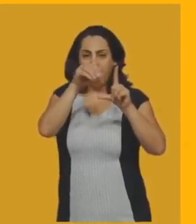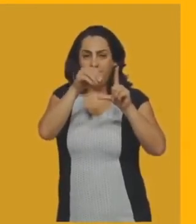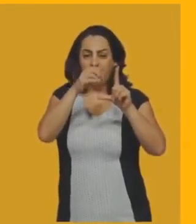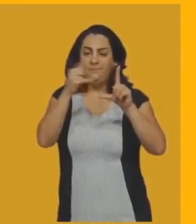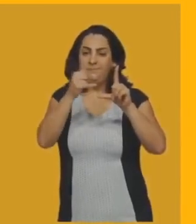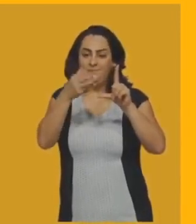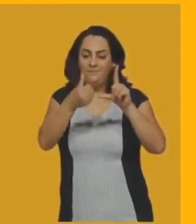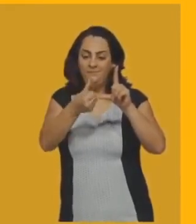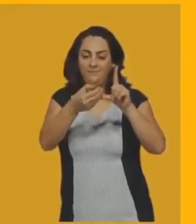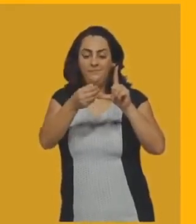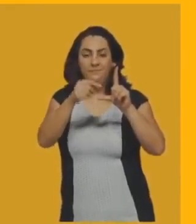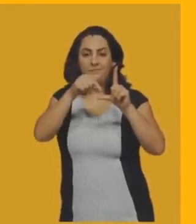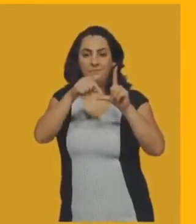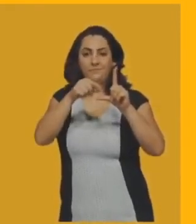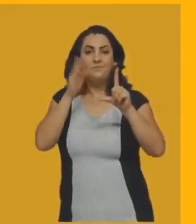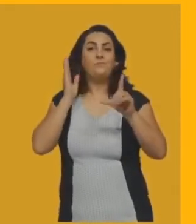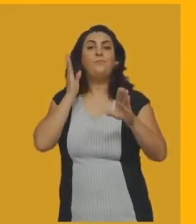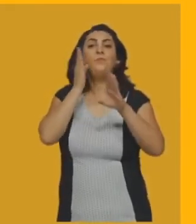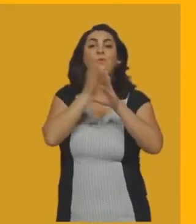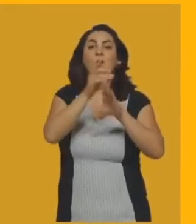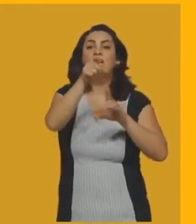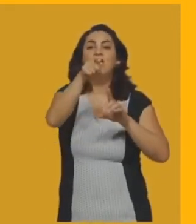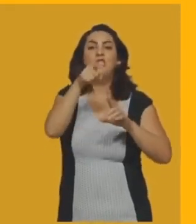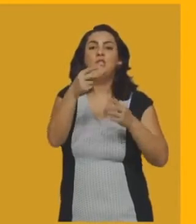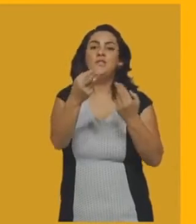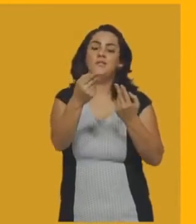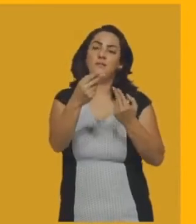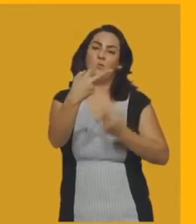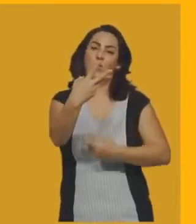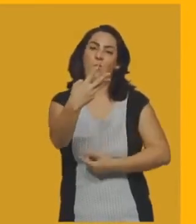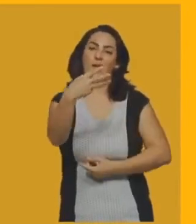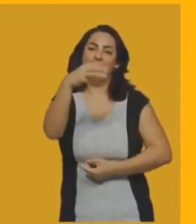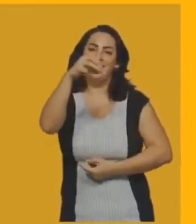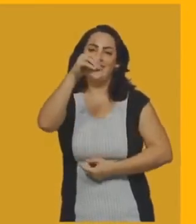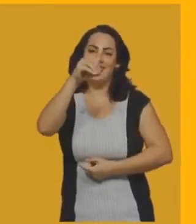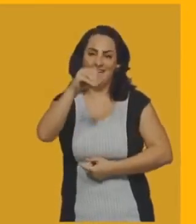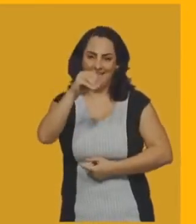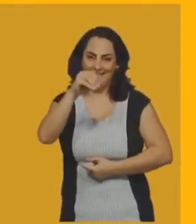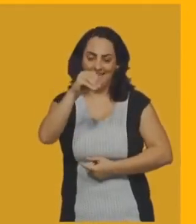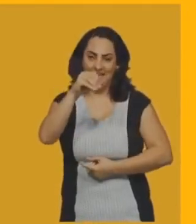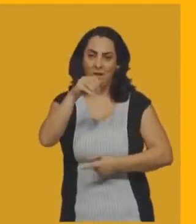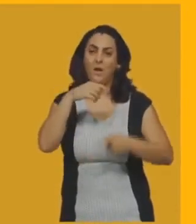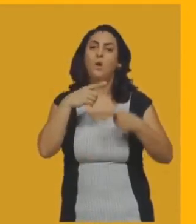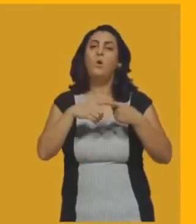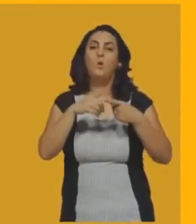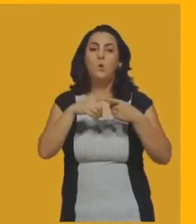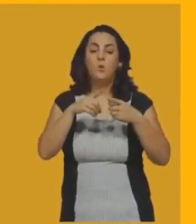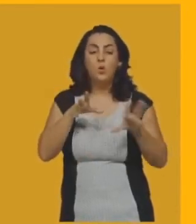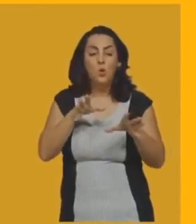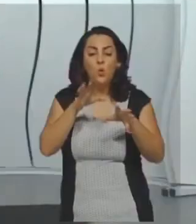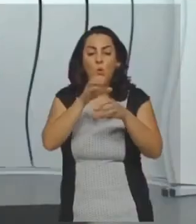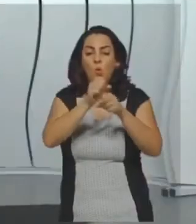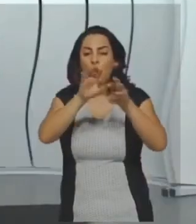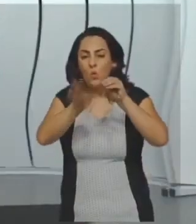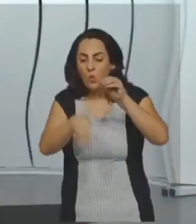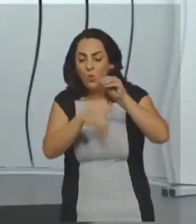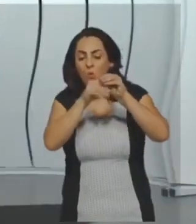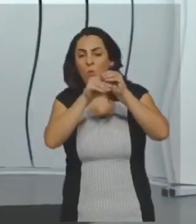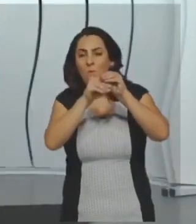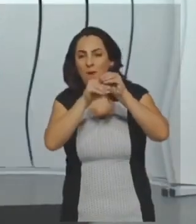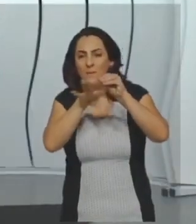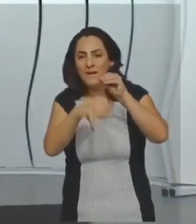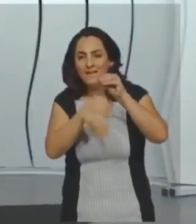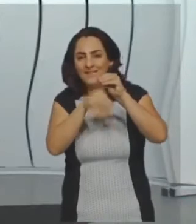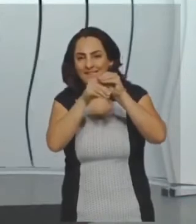quanto que vale esse x? 90 menos 60 é igual a 30 graus. Então, descobrir que este ângulo,